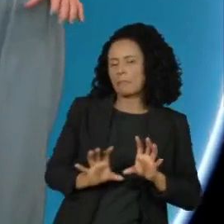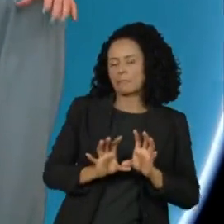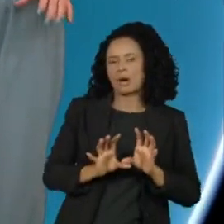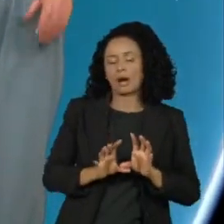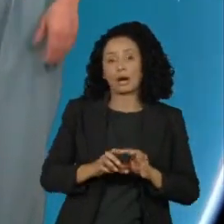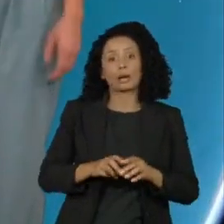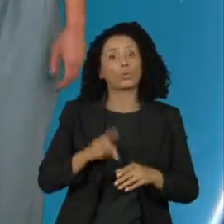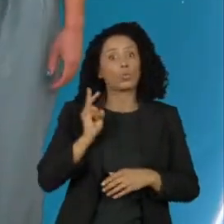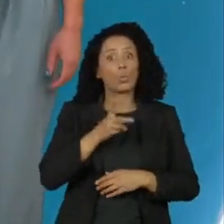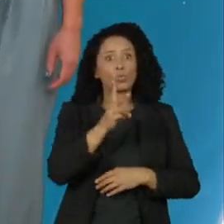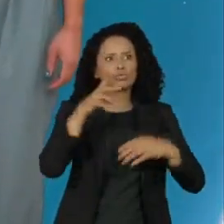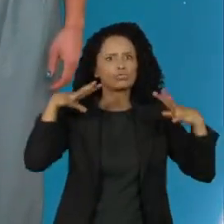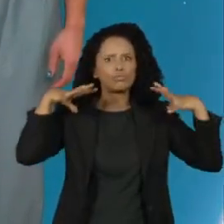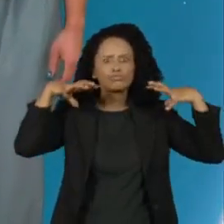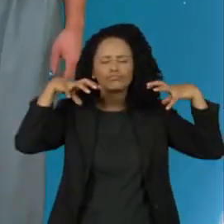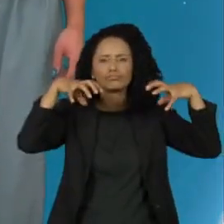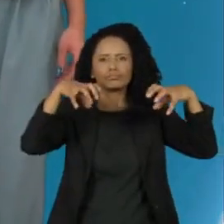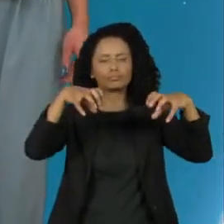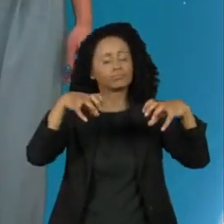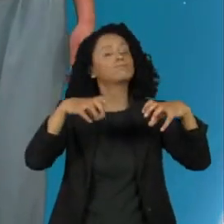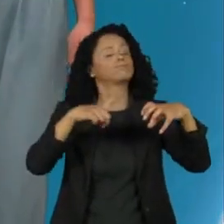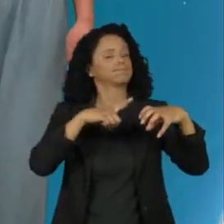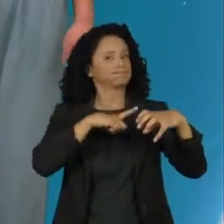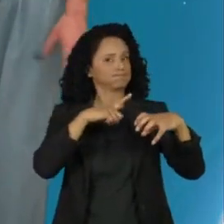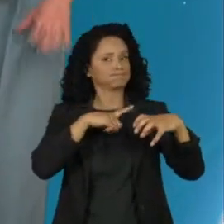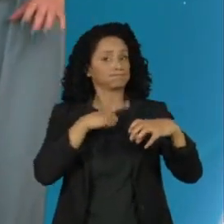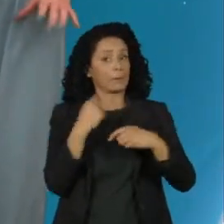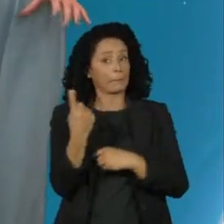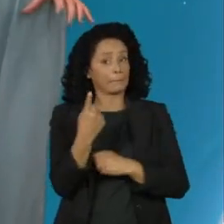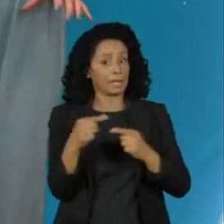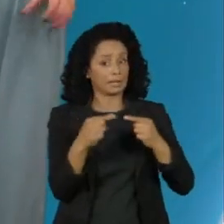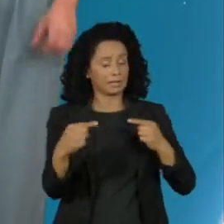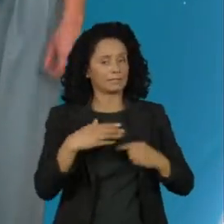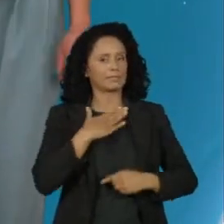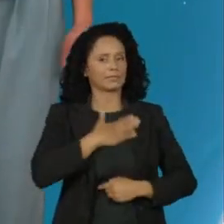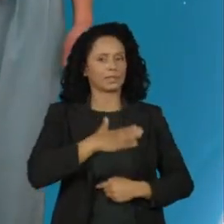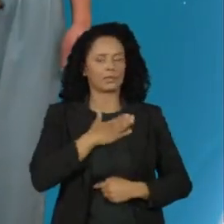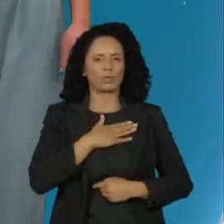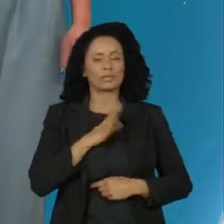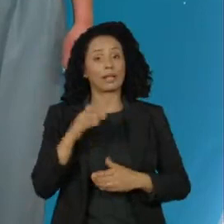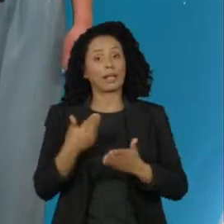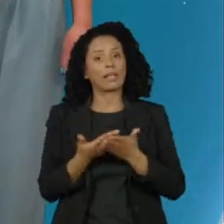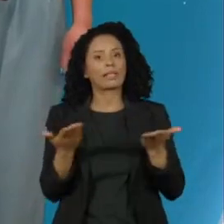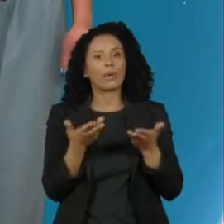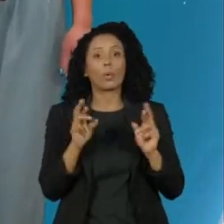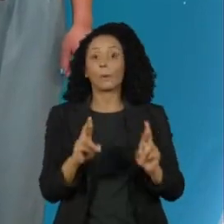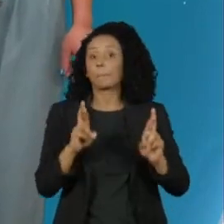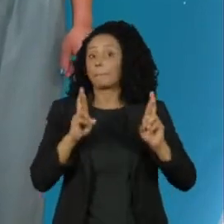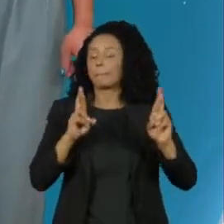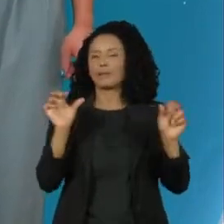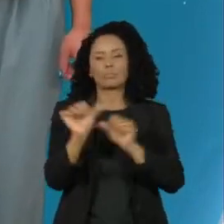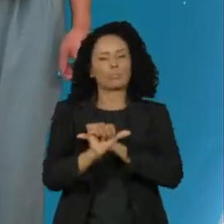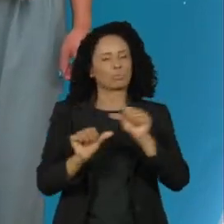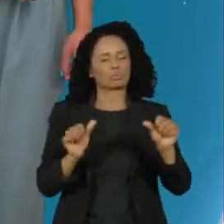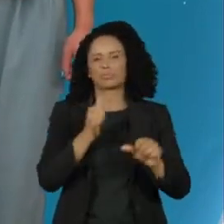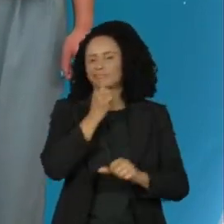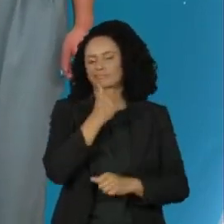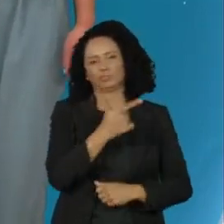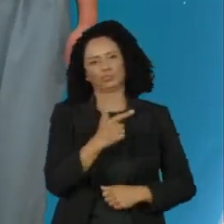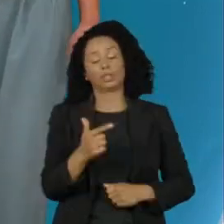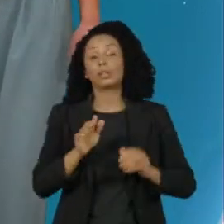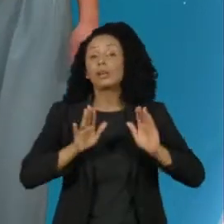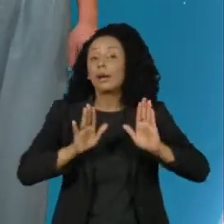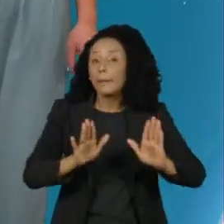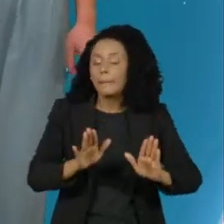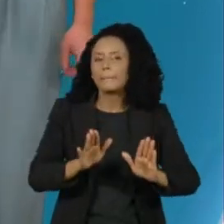continua predominando no país nesta primeira semana de agosto. Por enquanto, não tem expectativa de grandes mudanças. Ainda vão ser dias